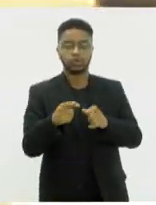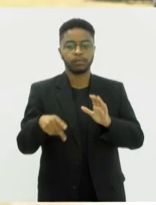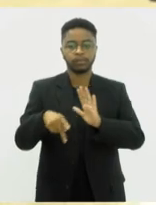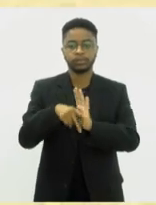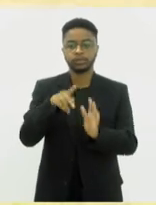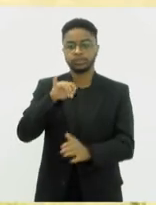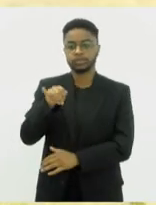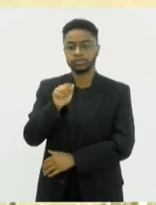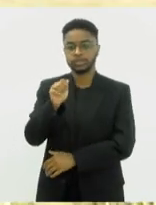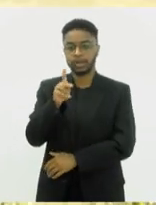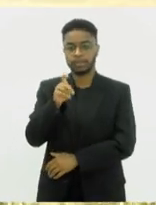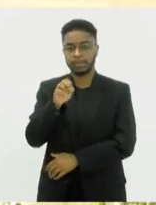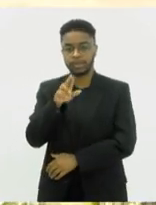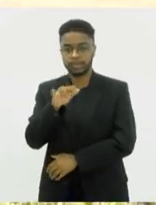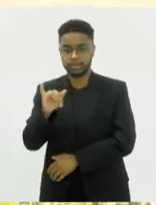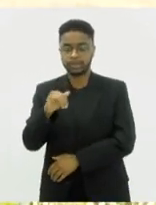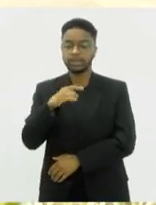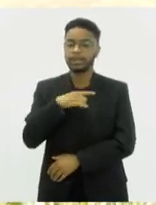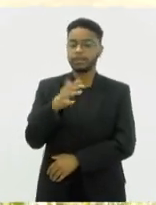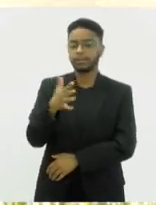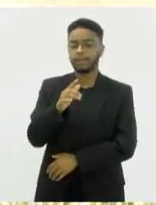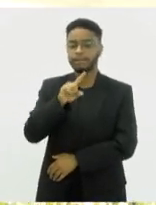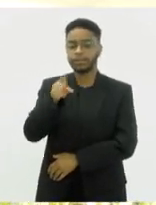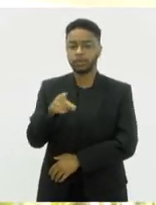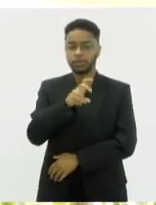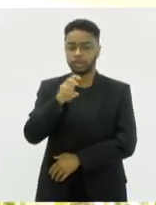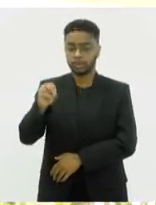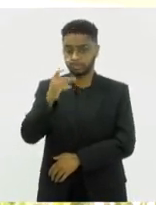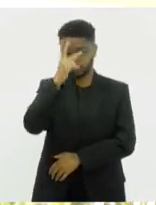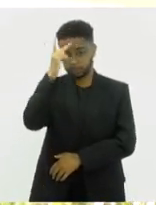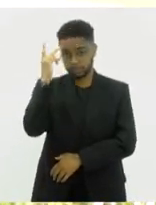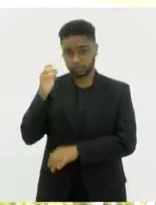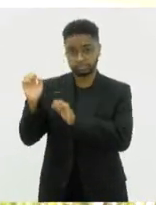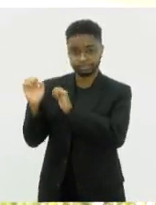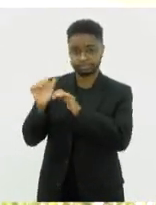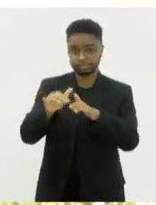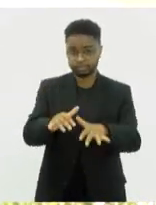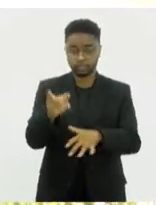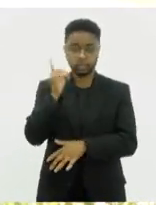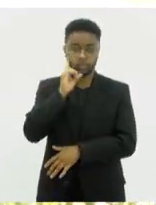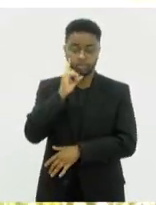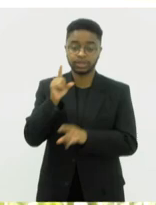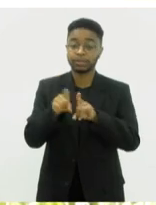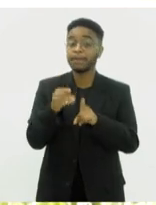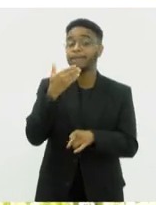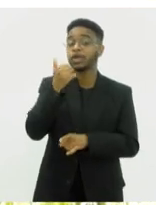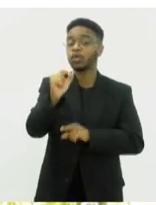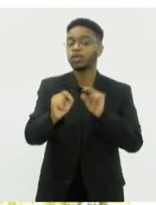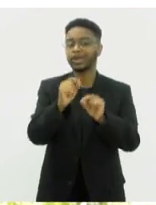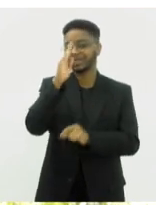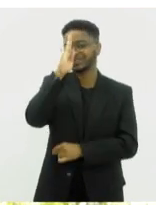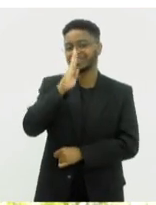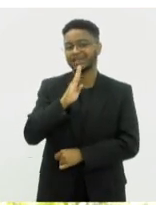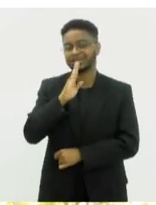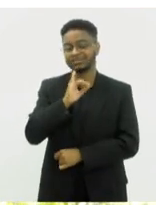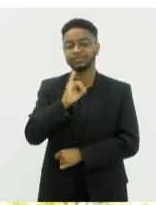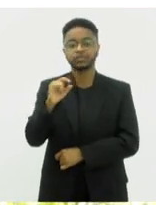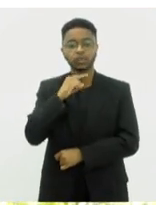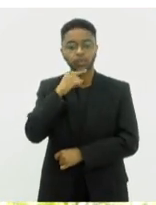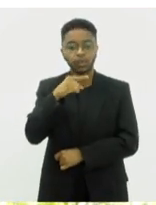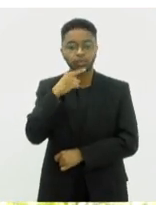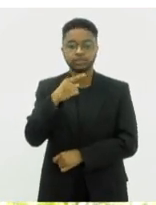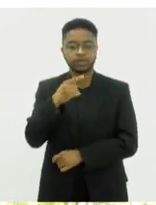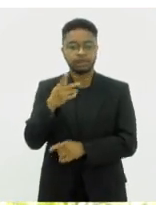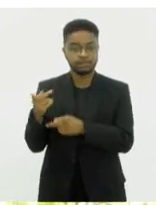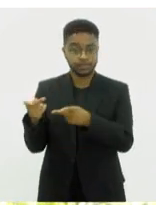aproximadamente 1.500 pessoas aqui por dia. E o melhor de tudo, Potira, de graça. Quem não puder comparecer aqui no campo olímpico de